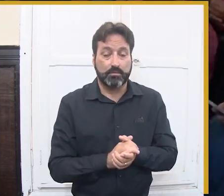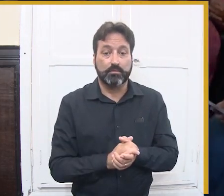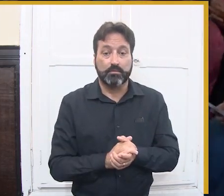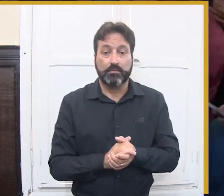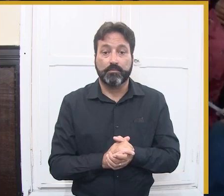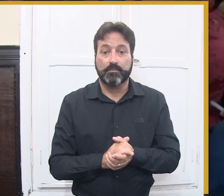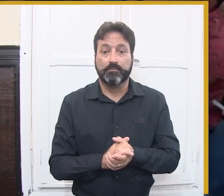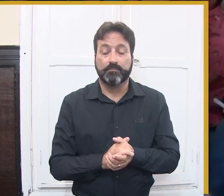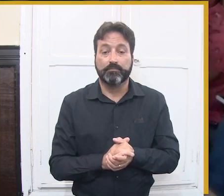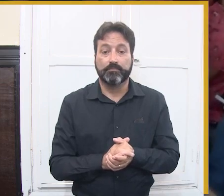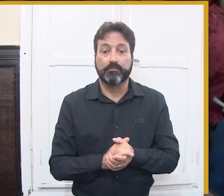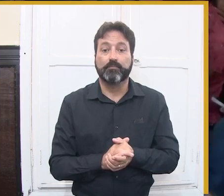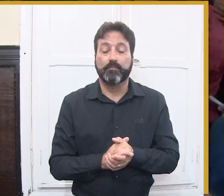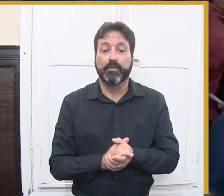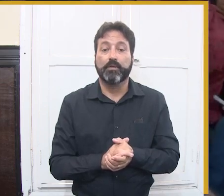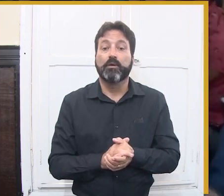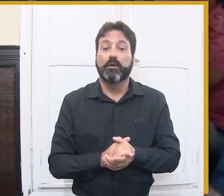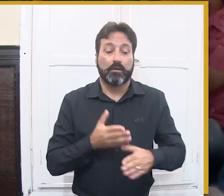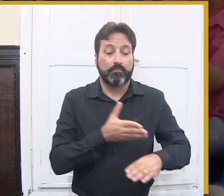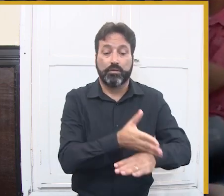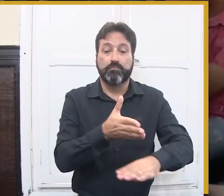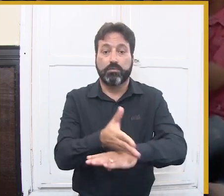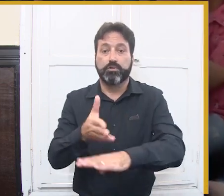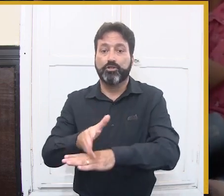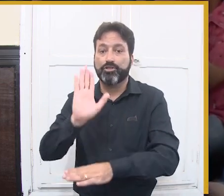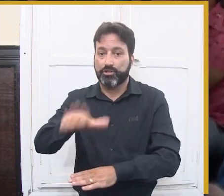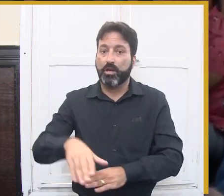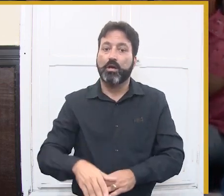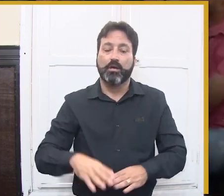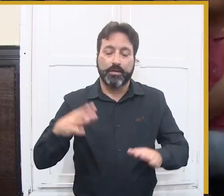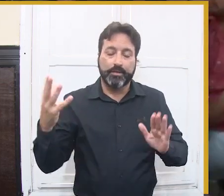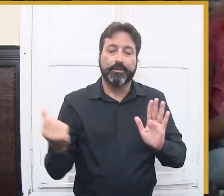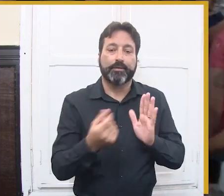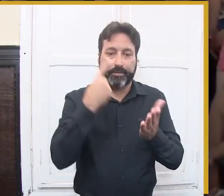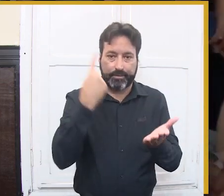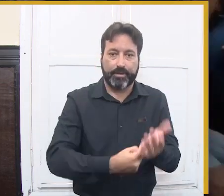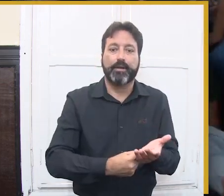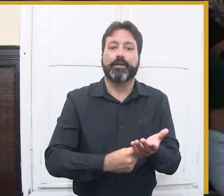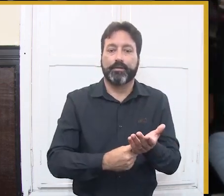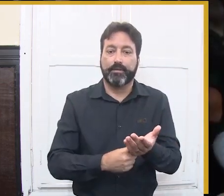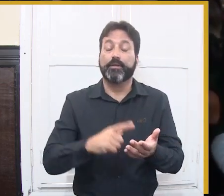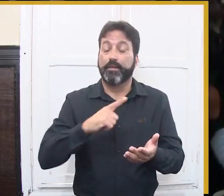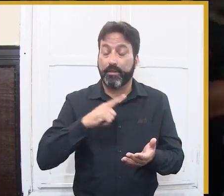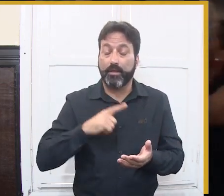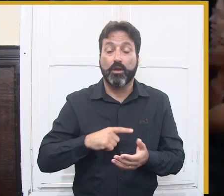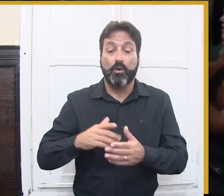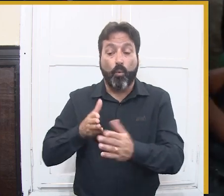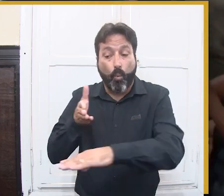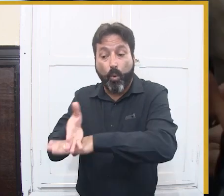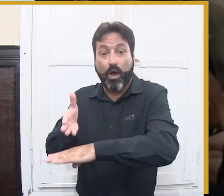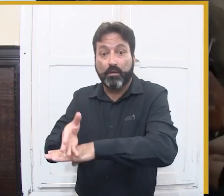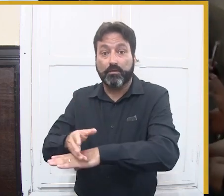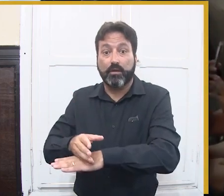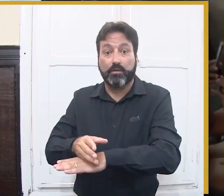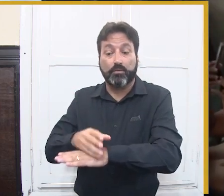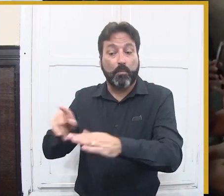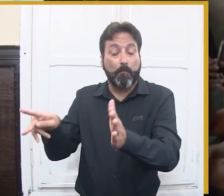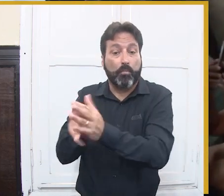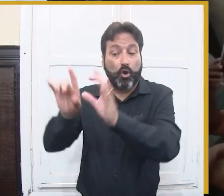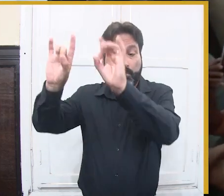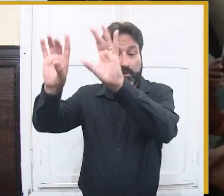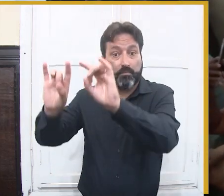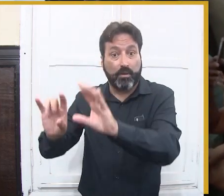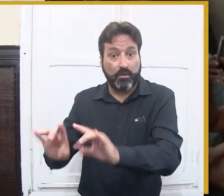decoração e aqui estão os pontos descritos com cada uma das especificidades. Temos os